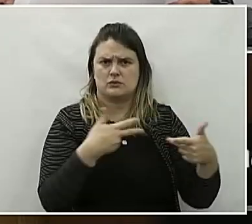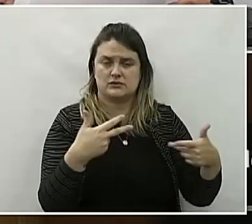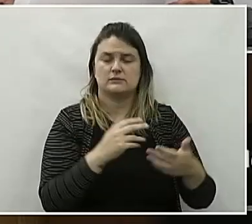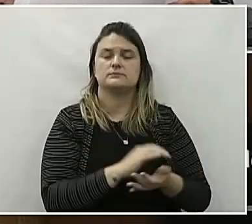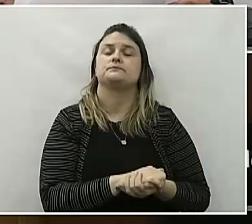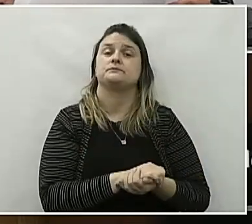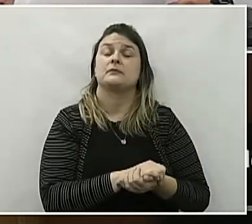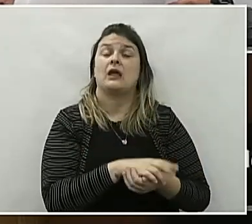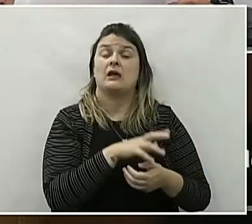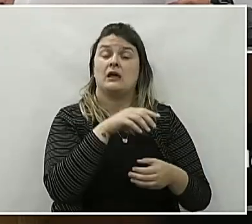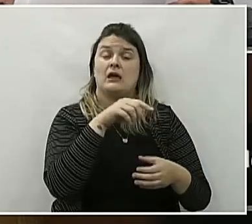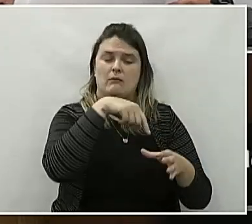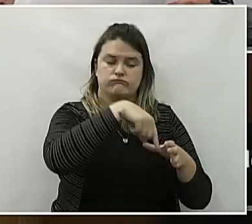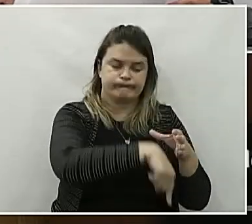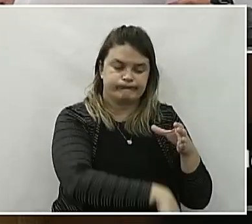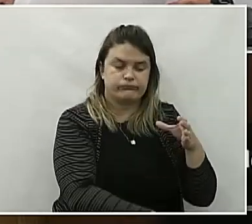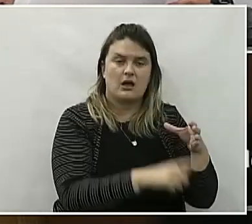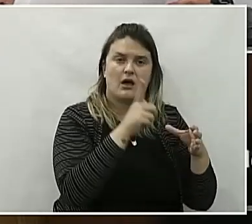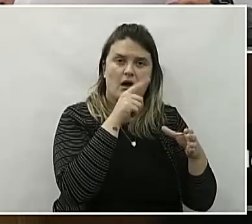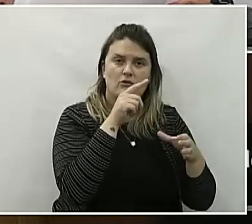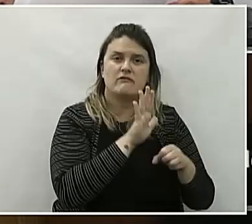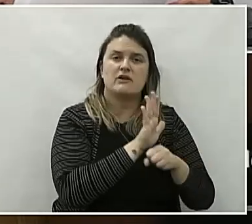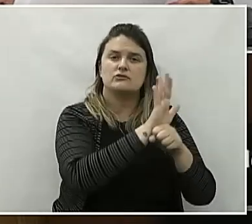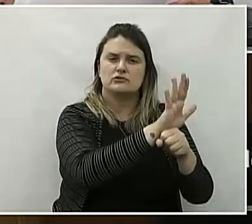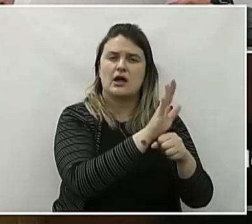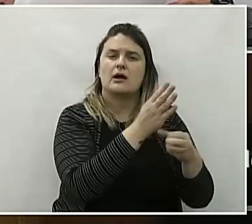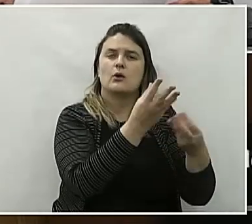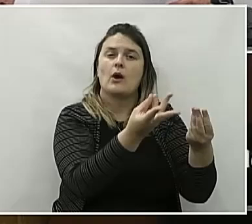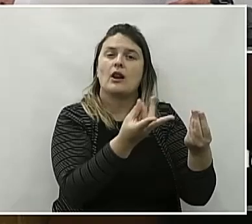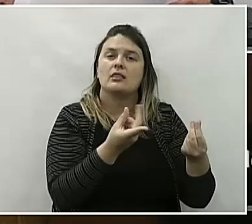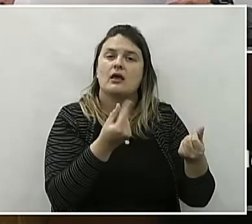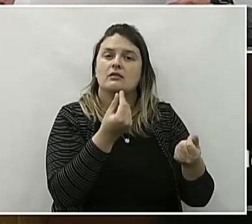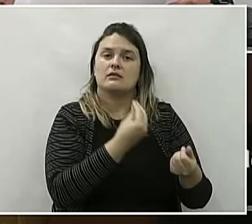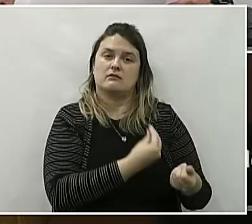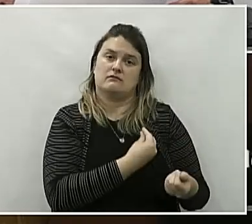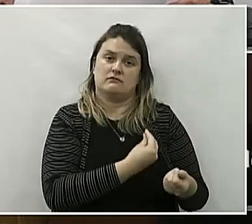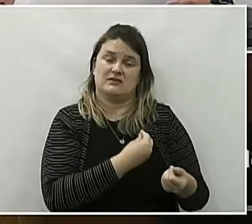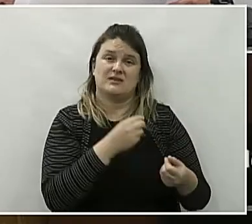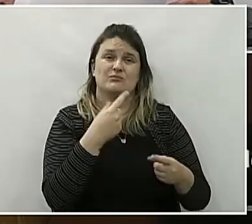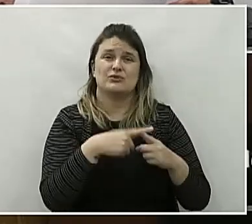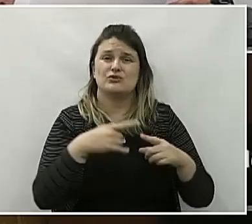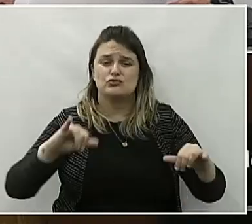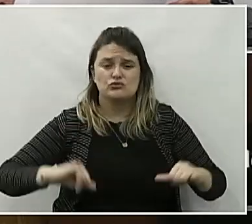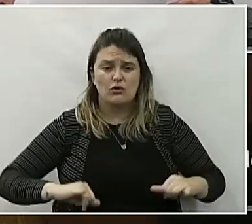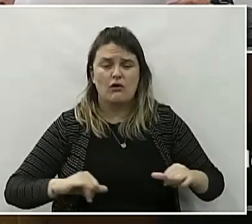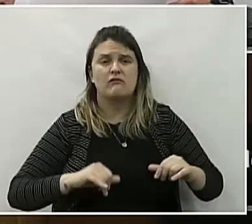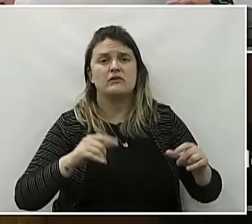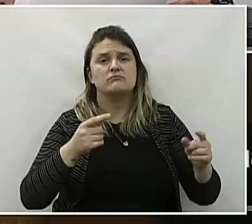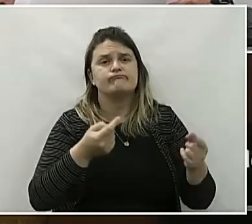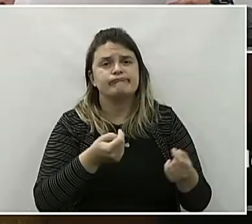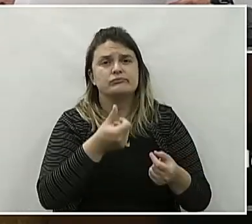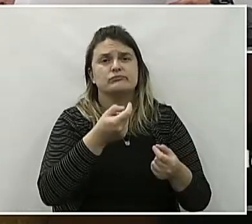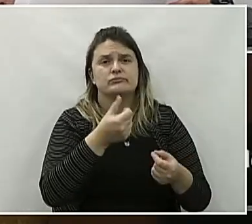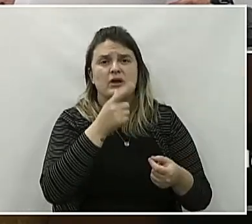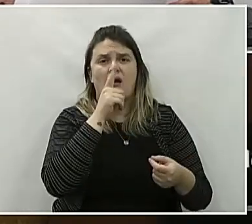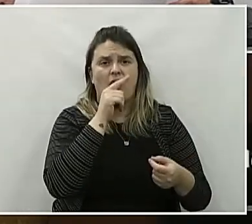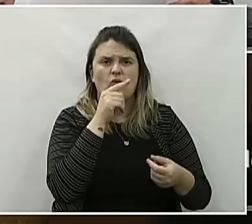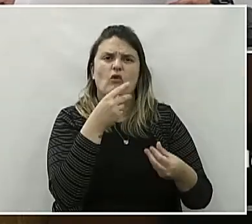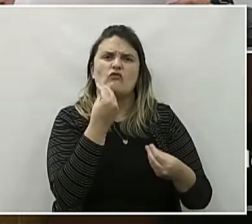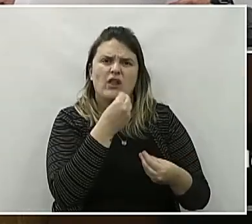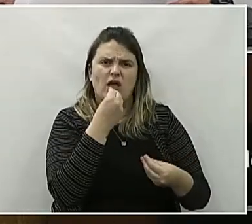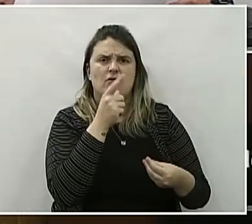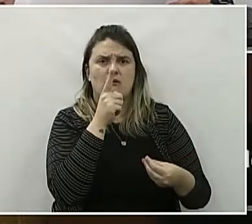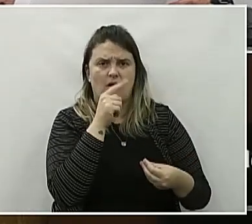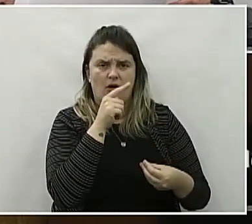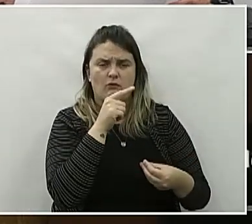essa medida contribuirá para a melhoria da qualidade de vida dos residentes que sofrem com interrupções no abastecimento, afetando